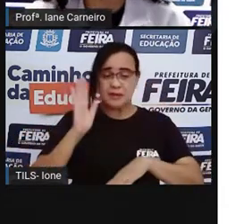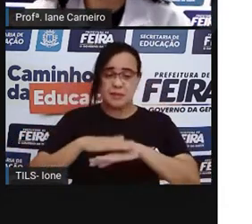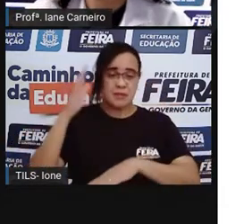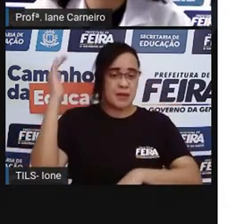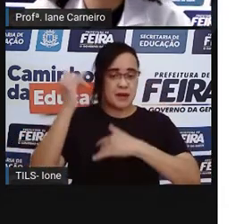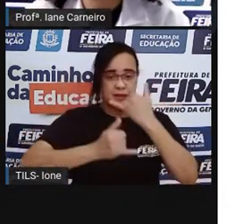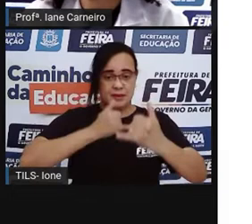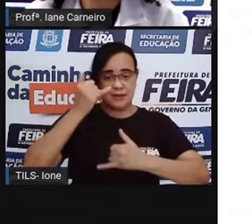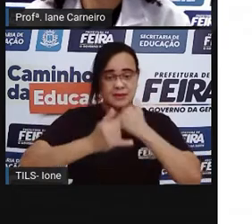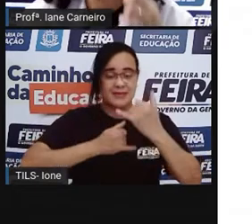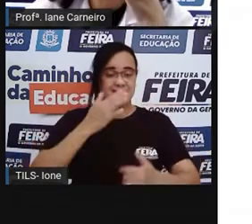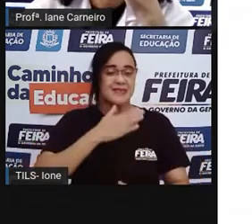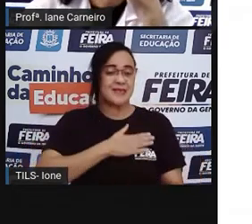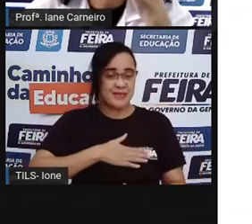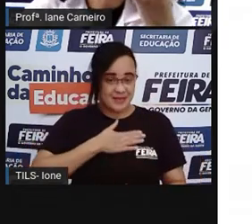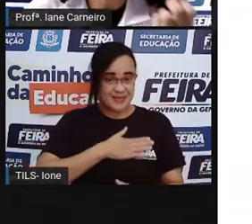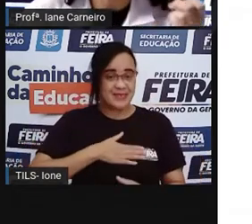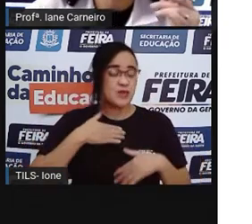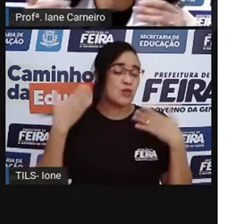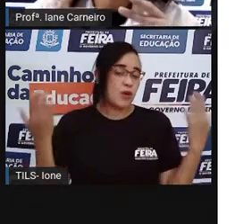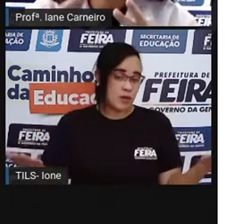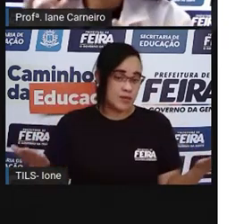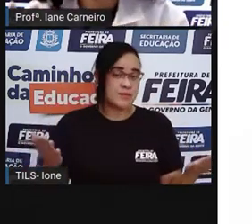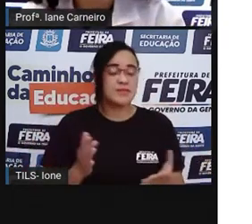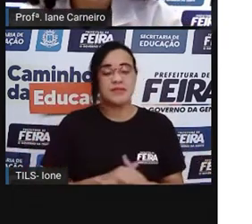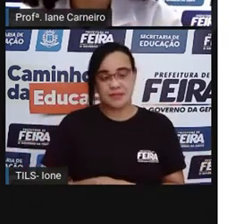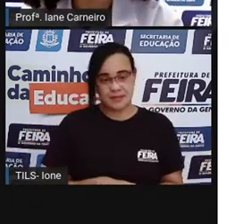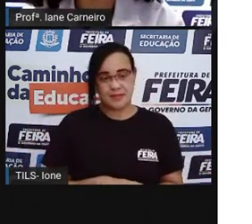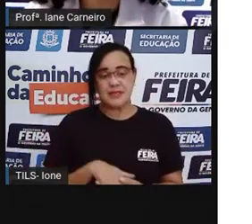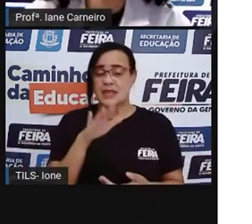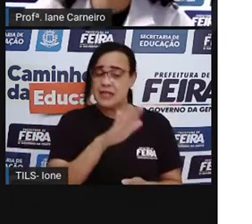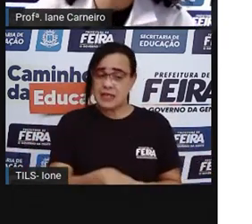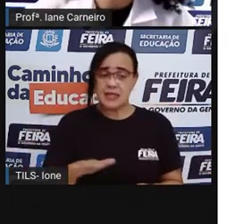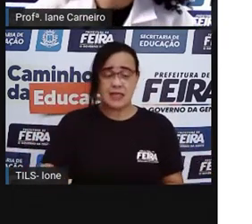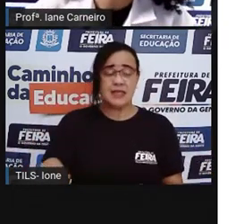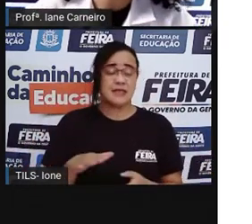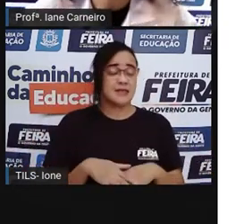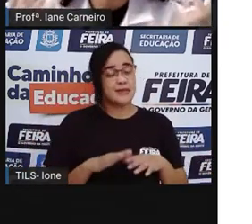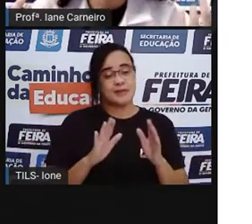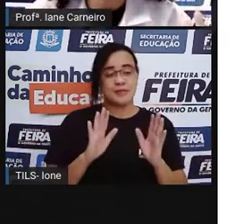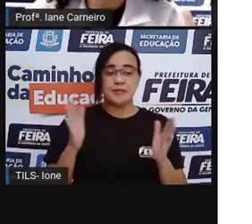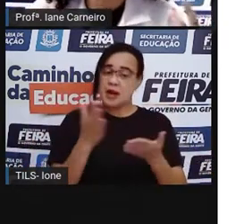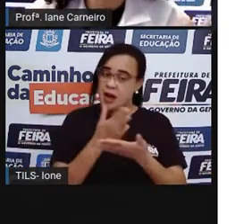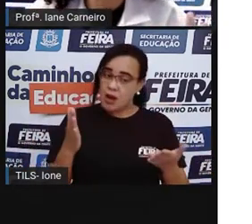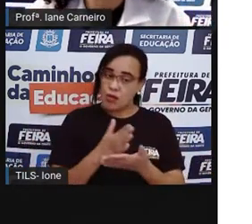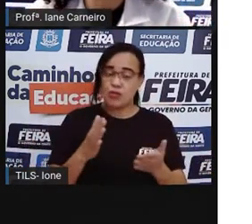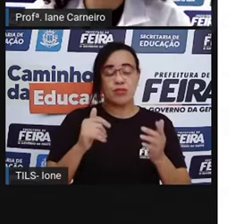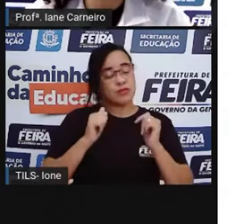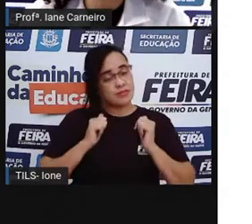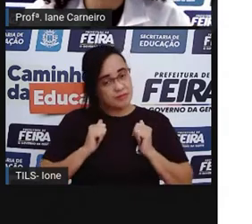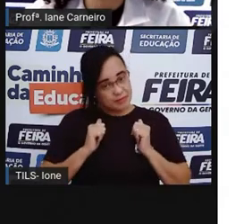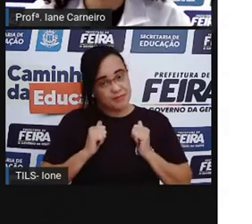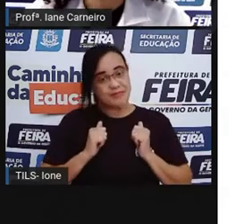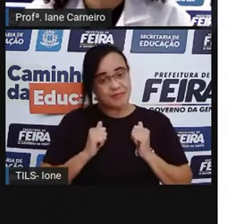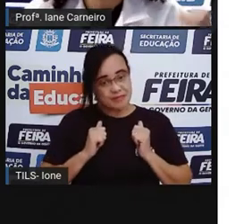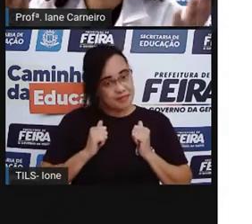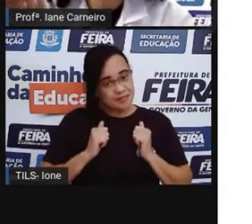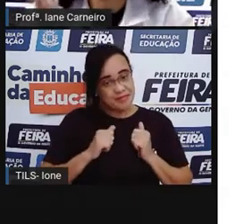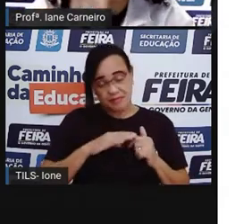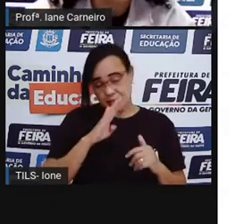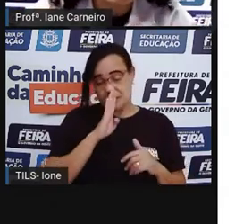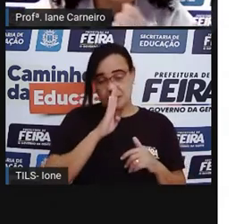vocês gostam mais de brincar, né? Tem criança que gosta mais de ficar quietinho. Tem também aquela brincadeira de...